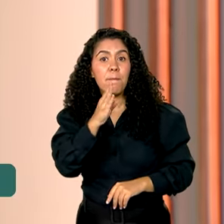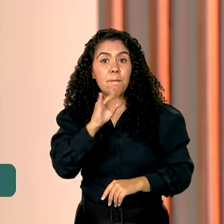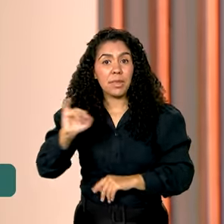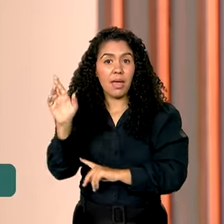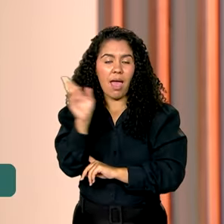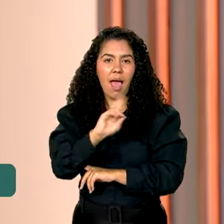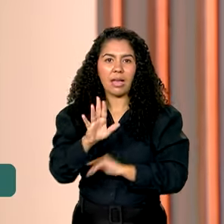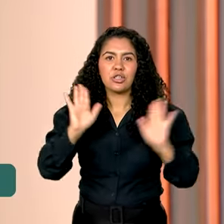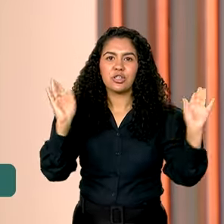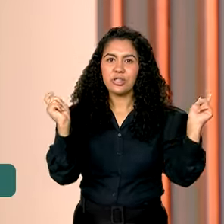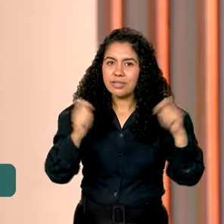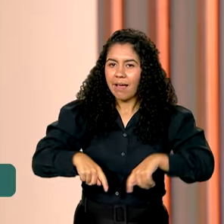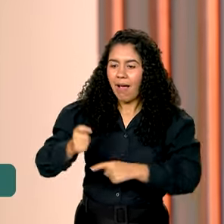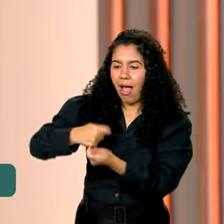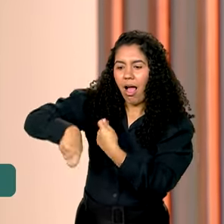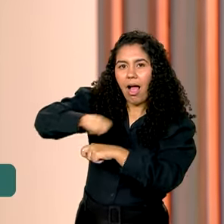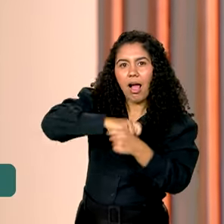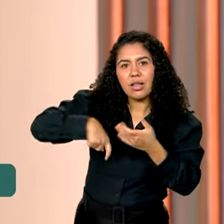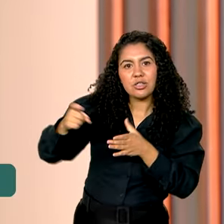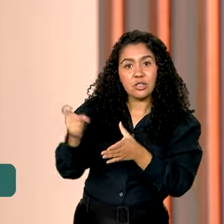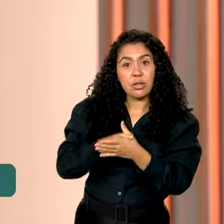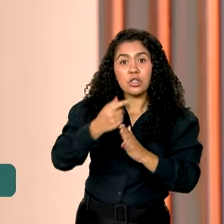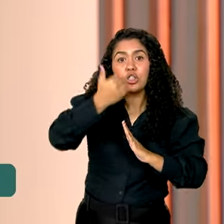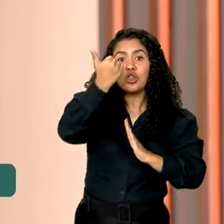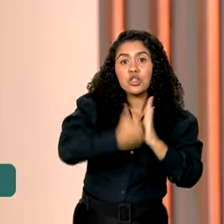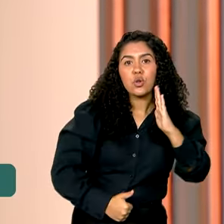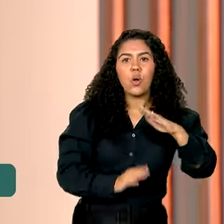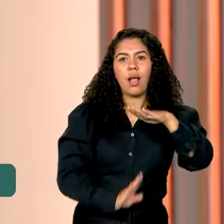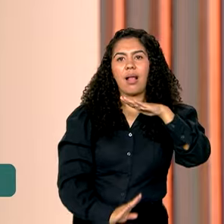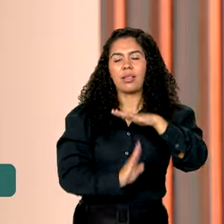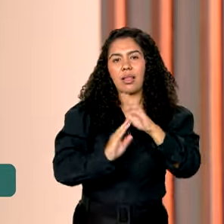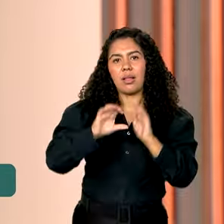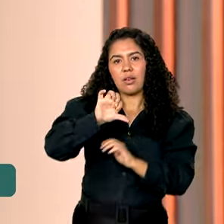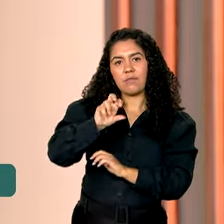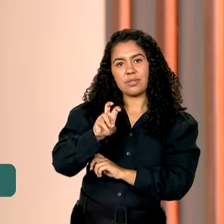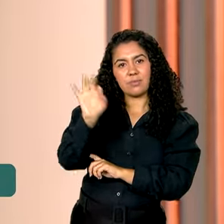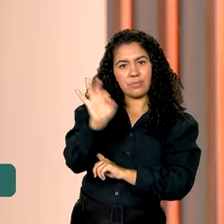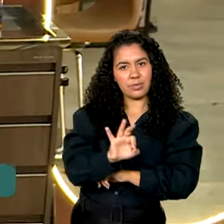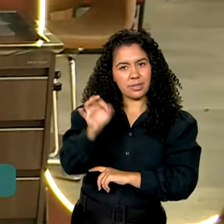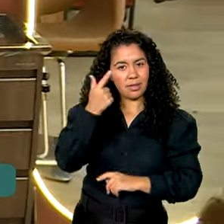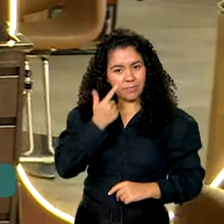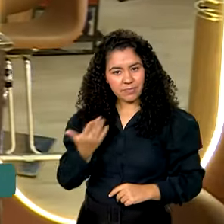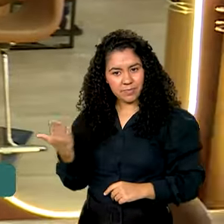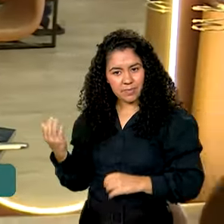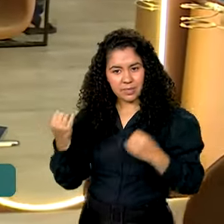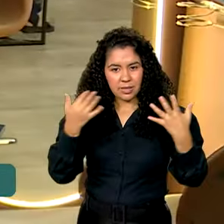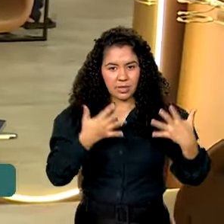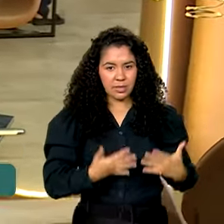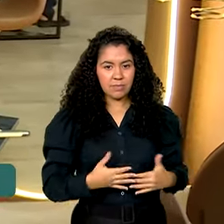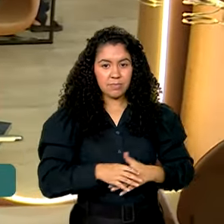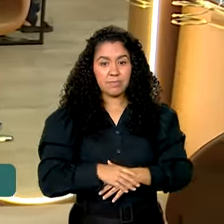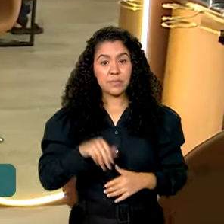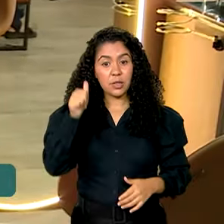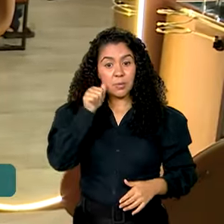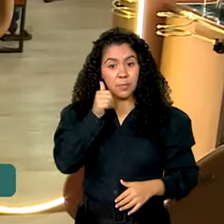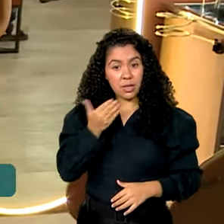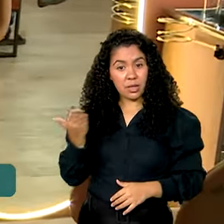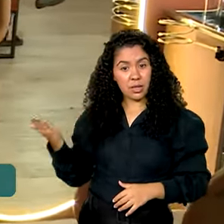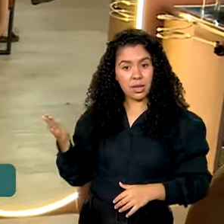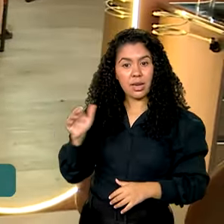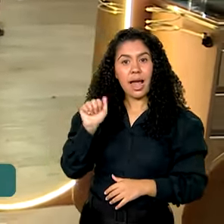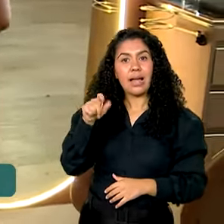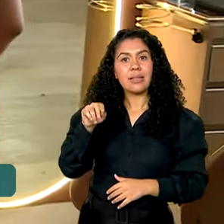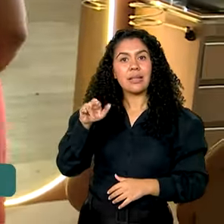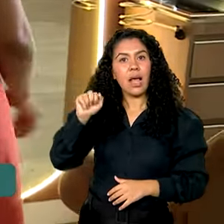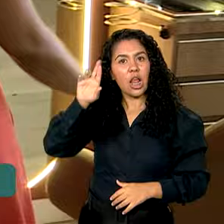dívidas renegociadas, com descontos que vão até 95%. Adriana é dona de um salão